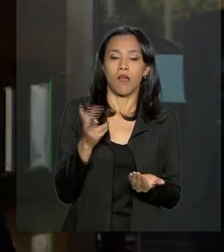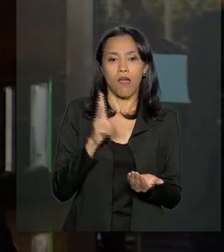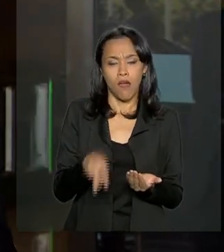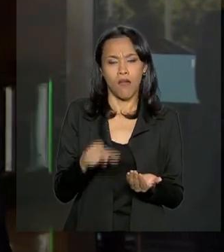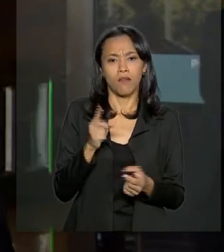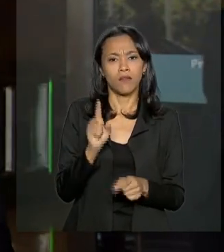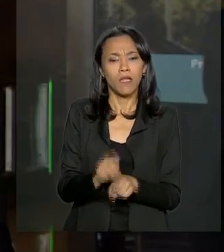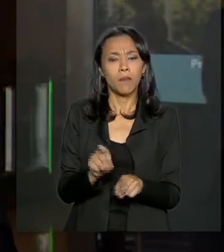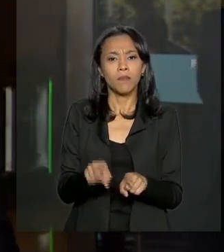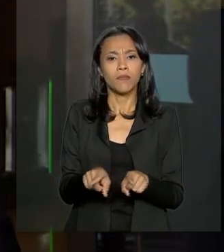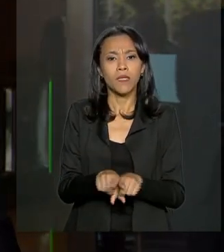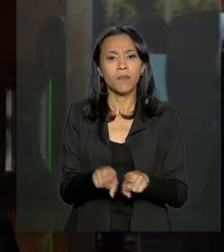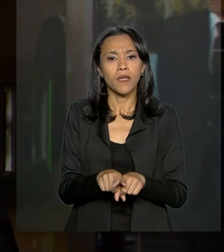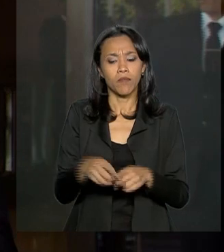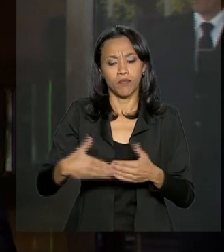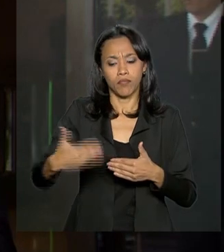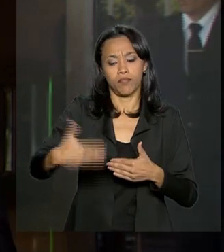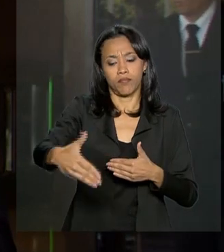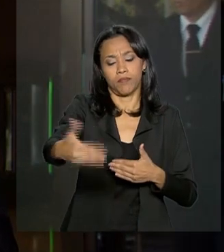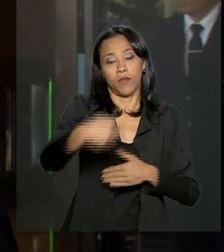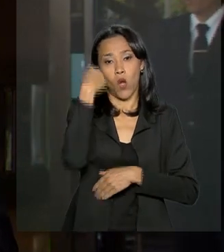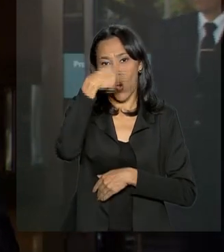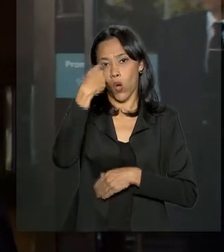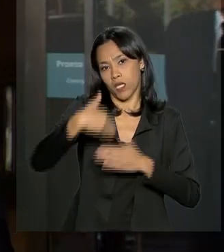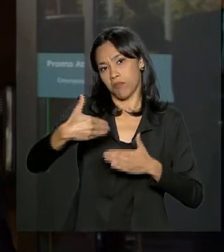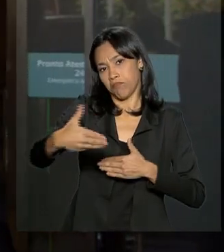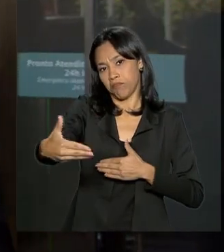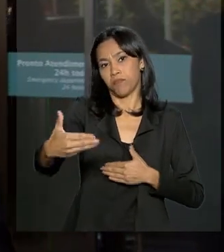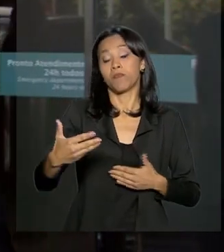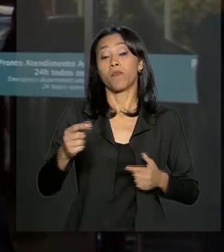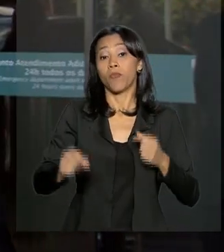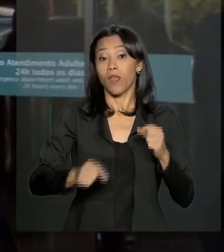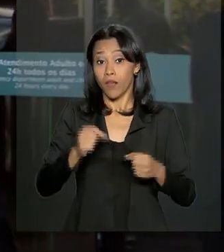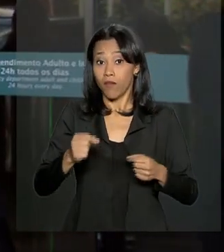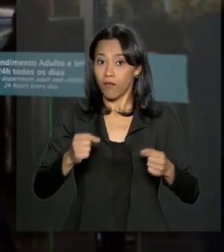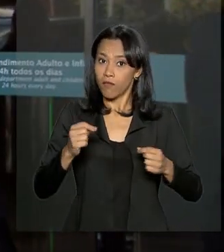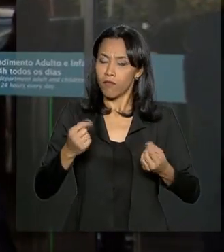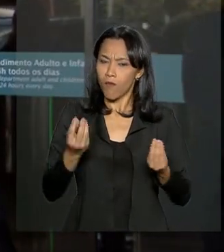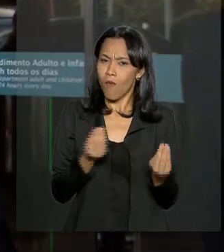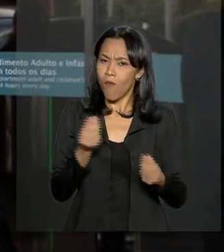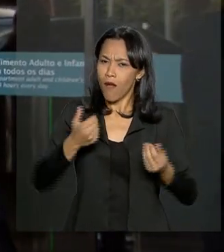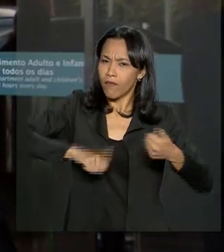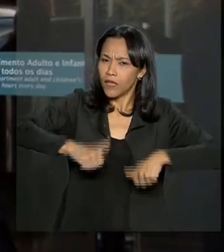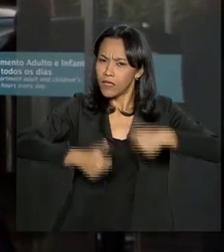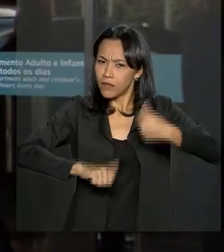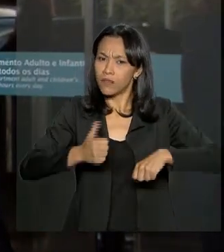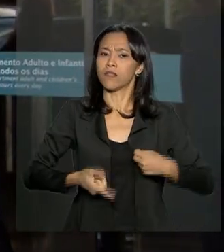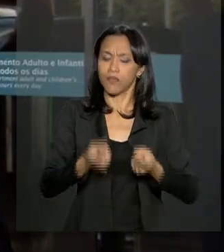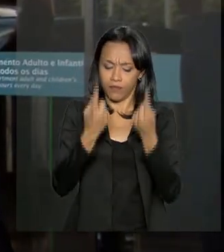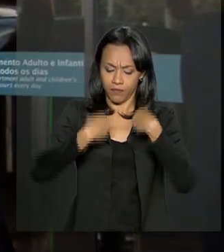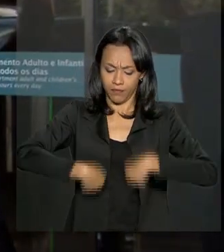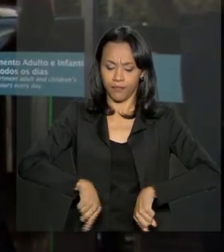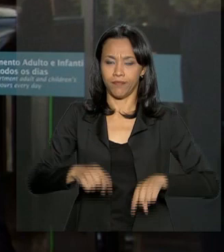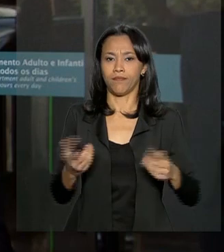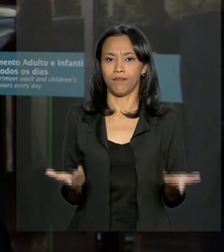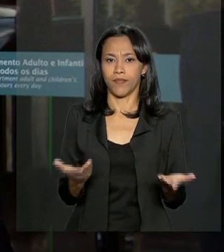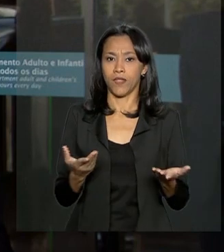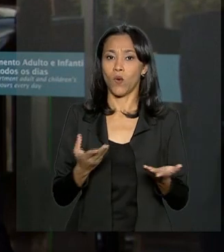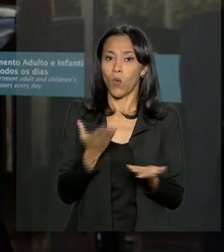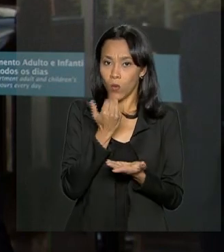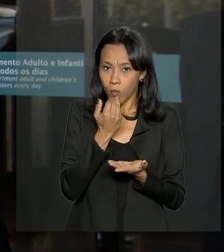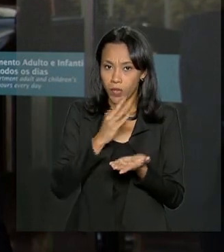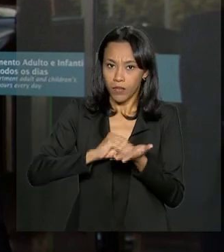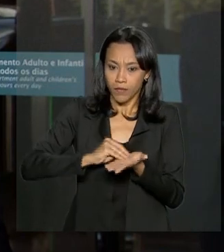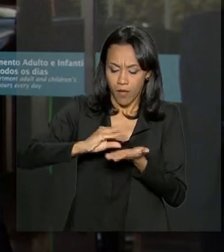próximos dias, talvez até para as próximas horas, um avanço nessa dieta agora com alimentos amassados. Mas